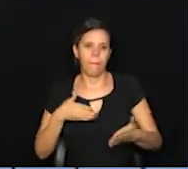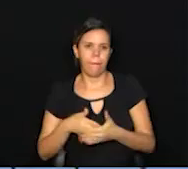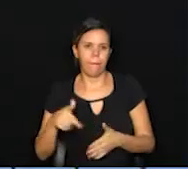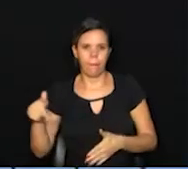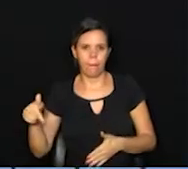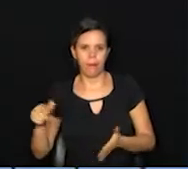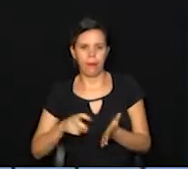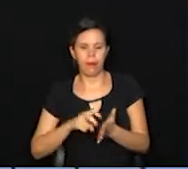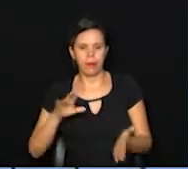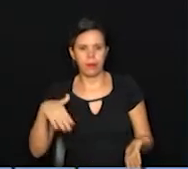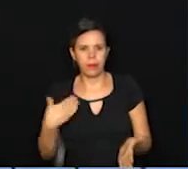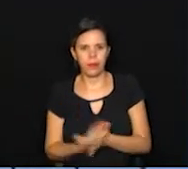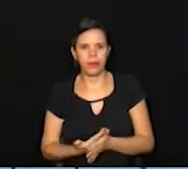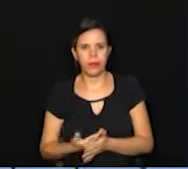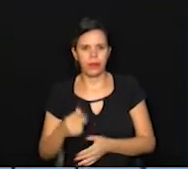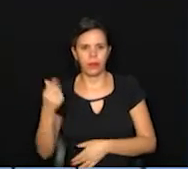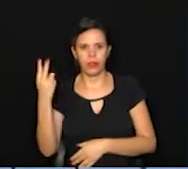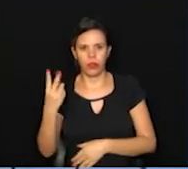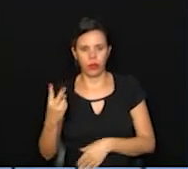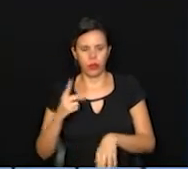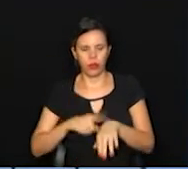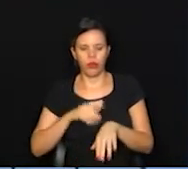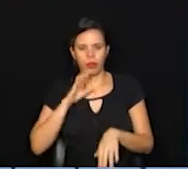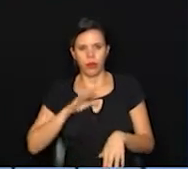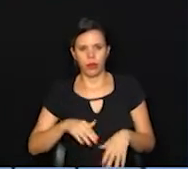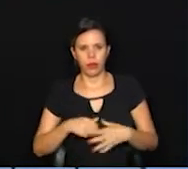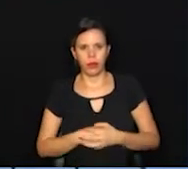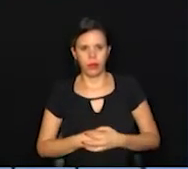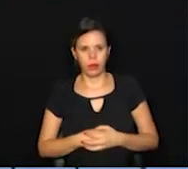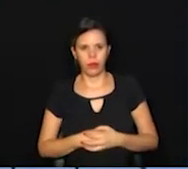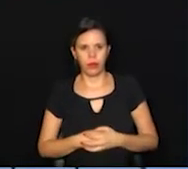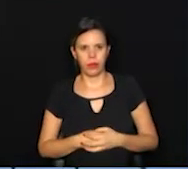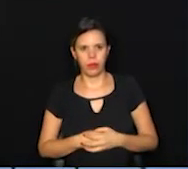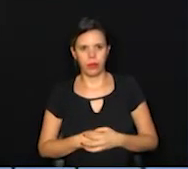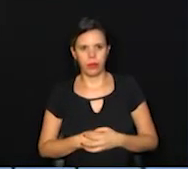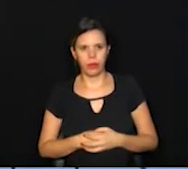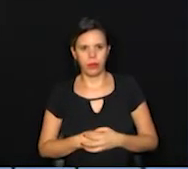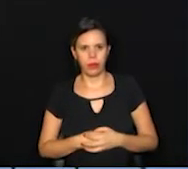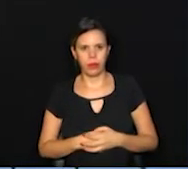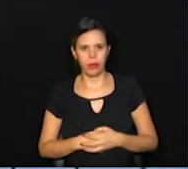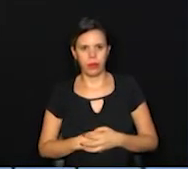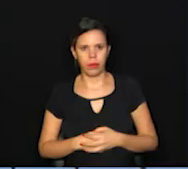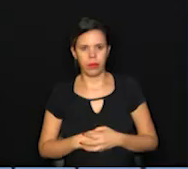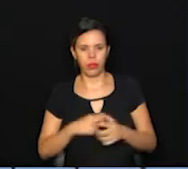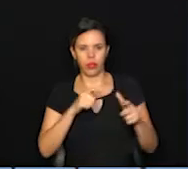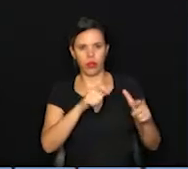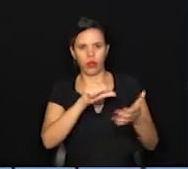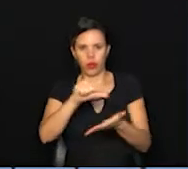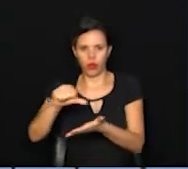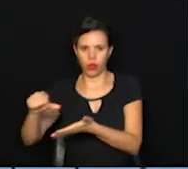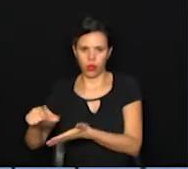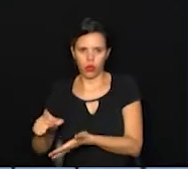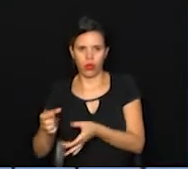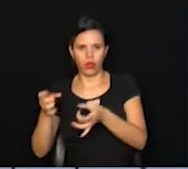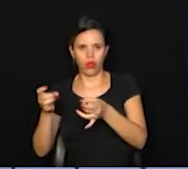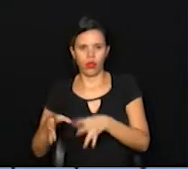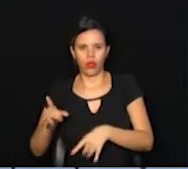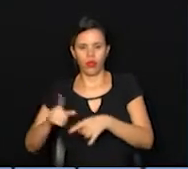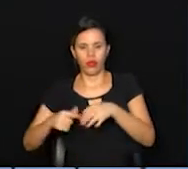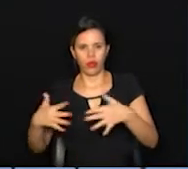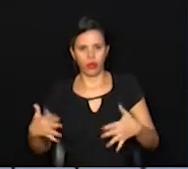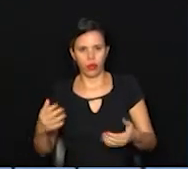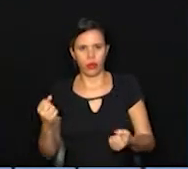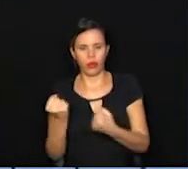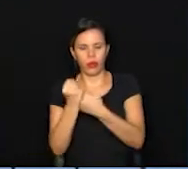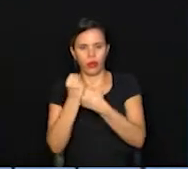7 horas da manhã às 2 horas da tarde. Nos locais vai ter uma operação de descarga de materiais com